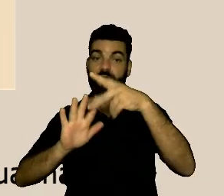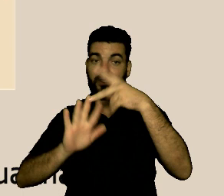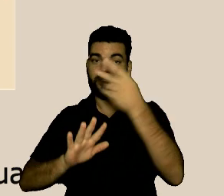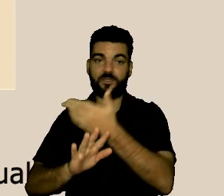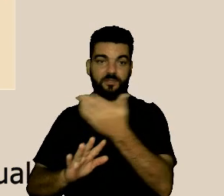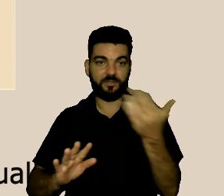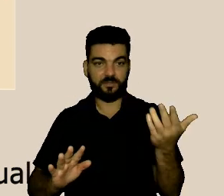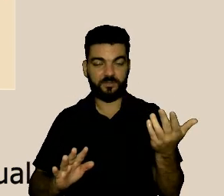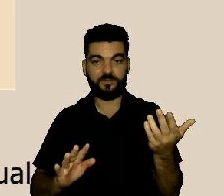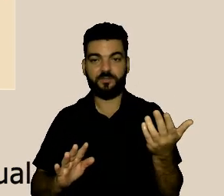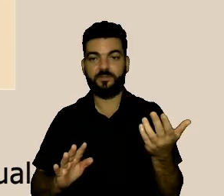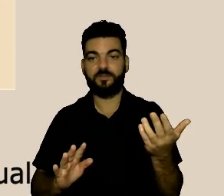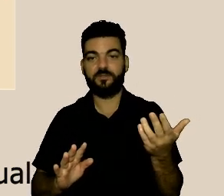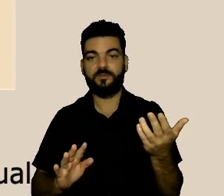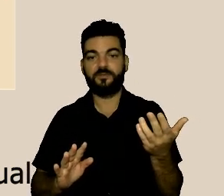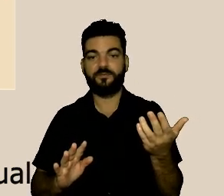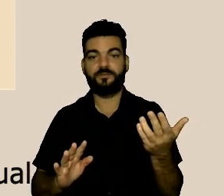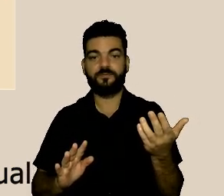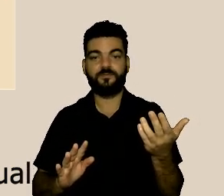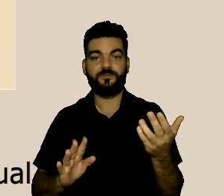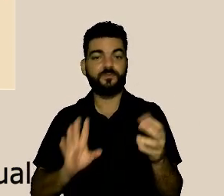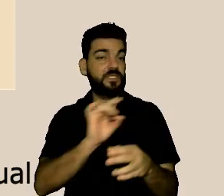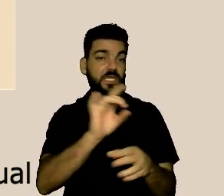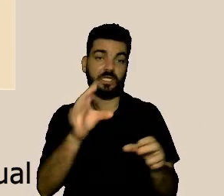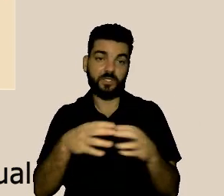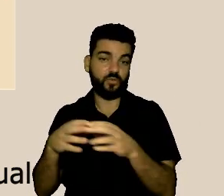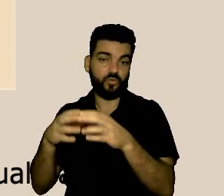nossas comissões